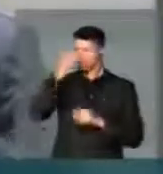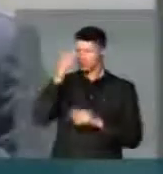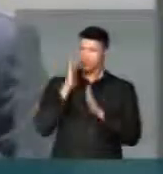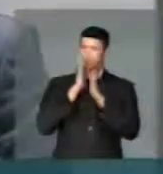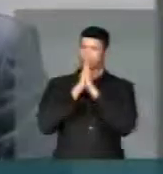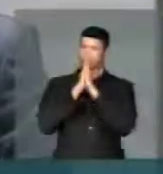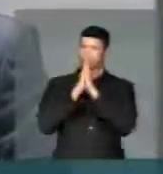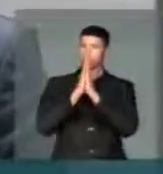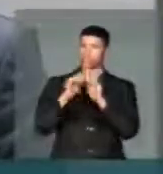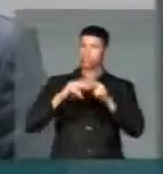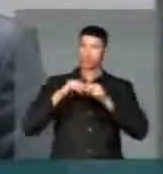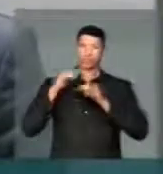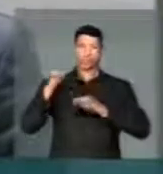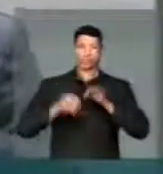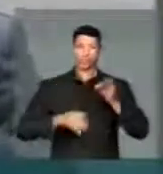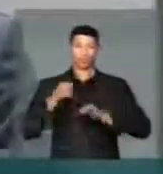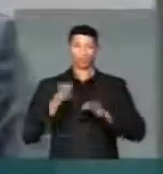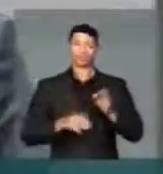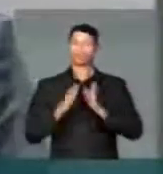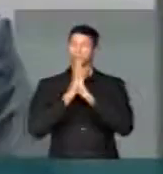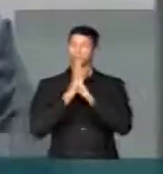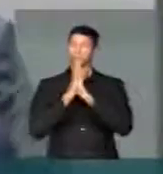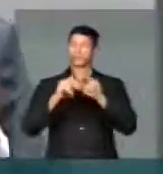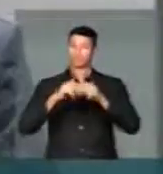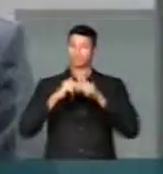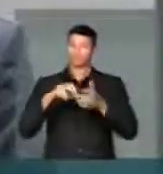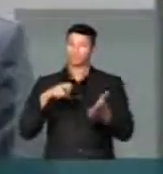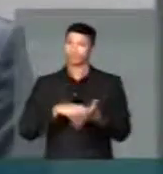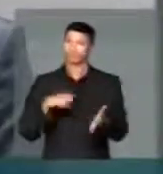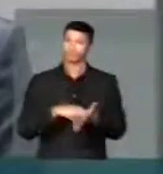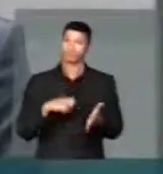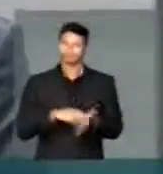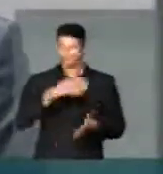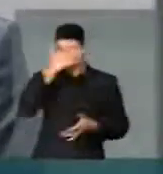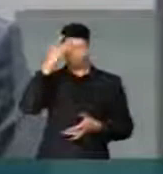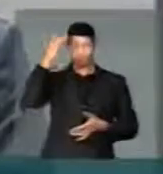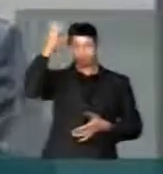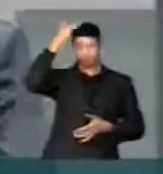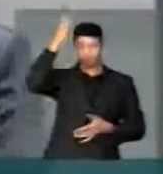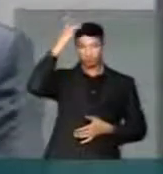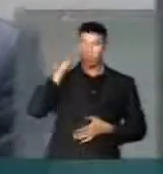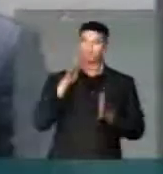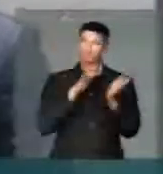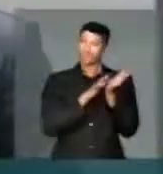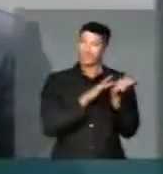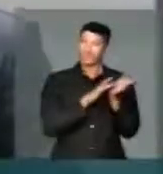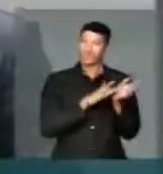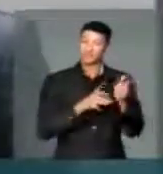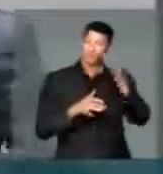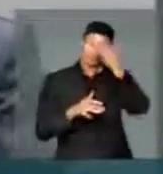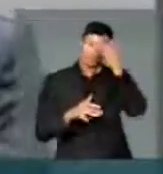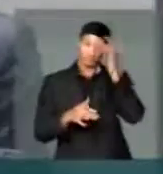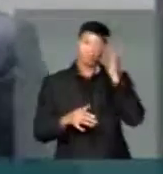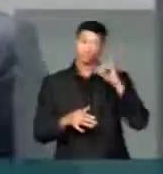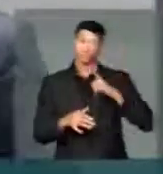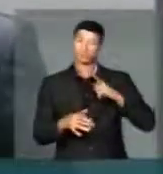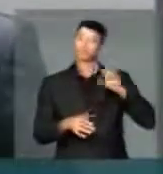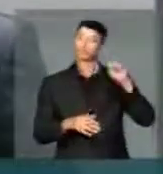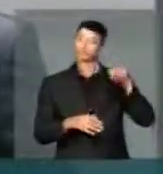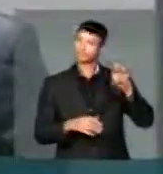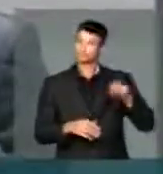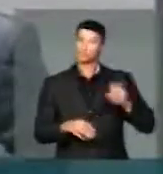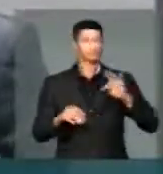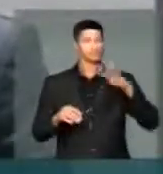clamam por justiça, que clamam por punição aos culpados, são enganados por pessoas que têm, sim,